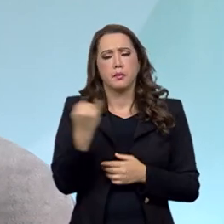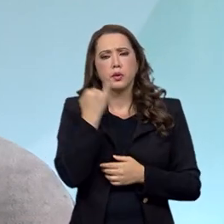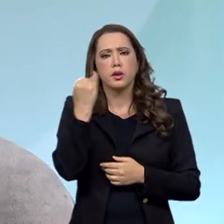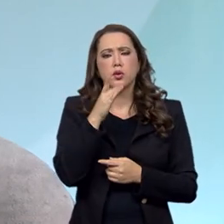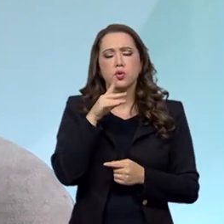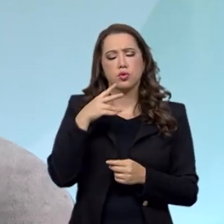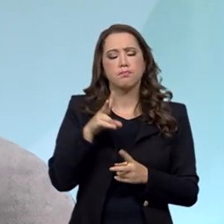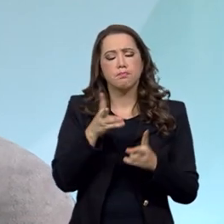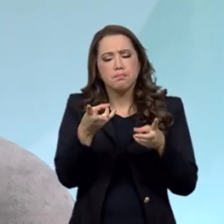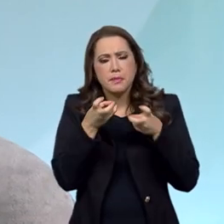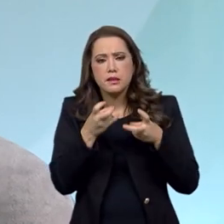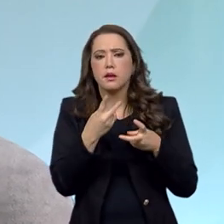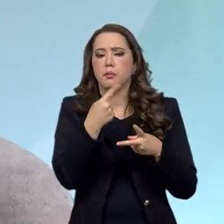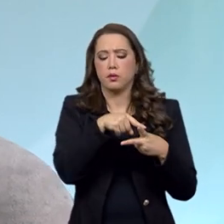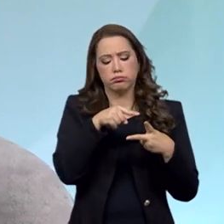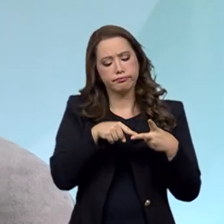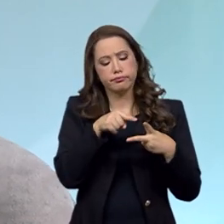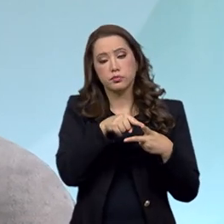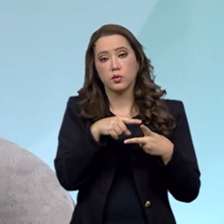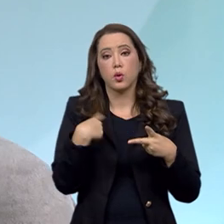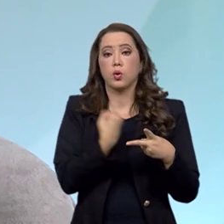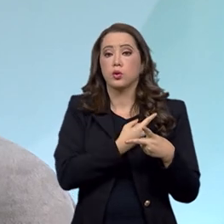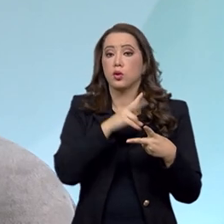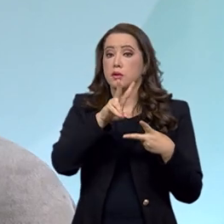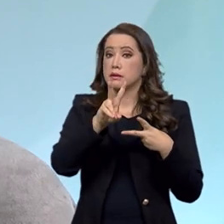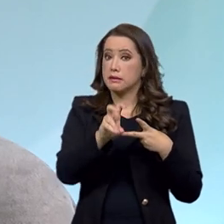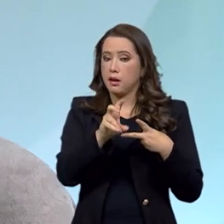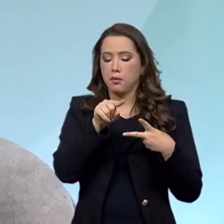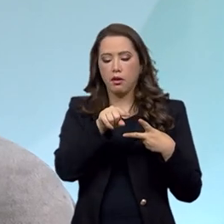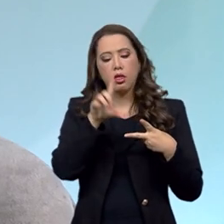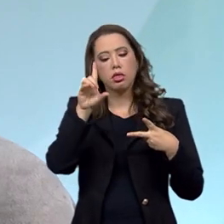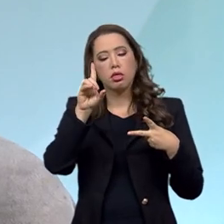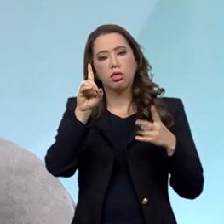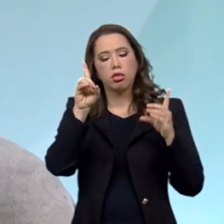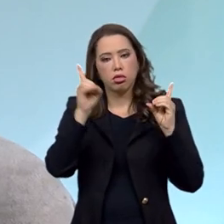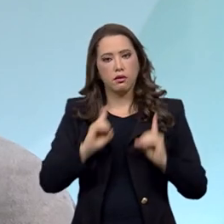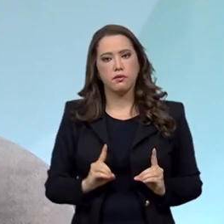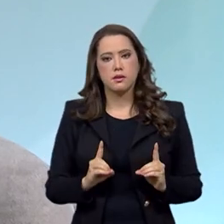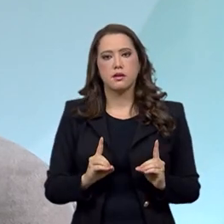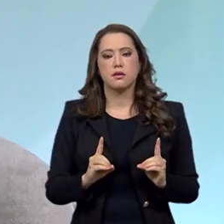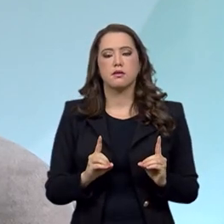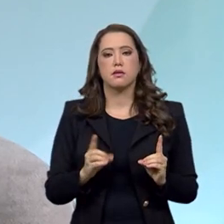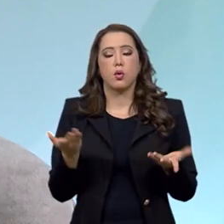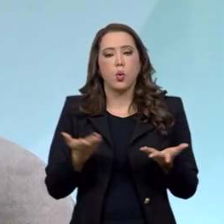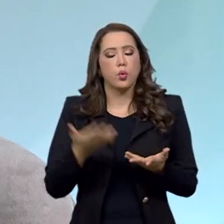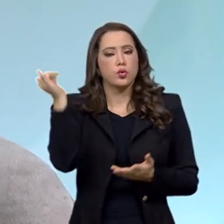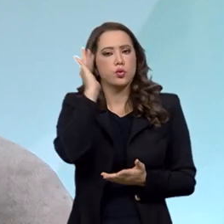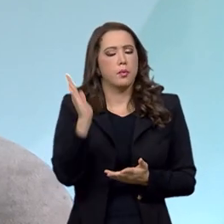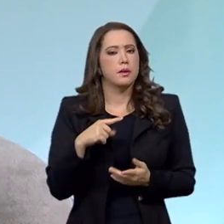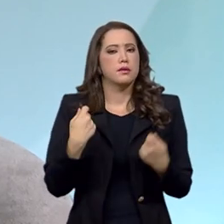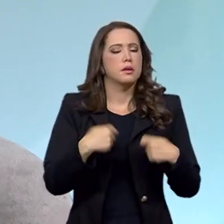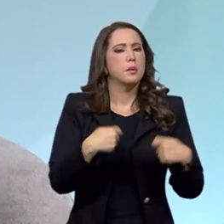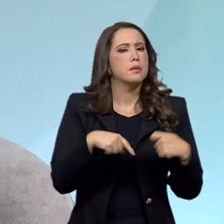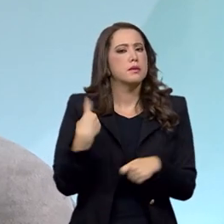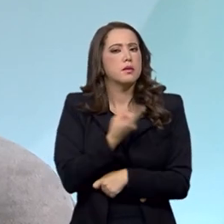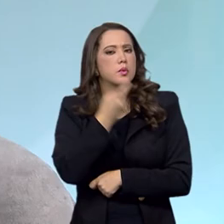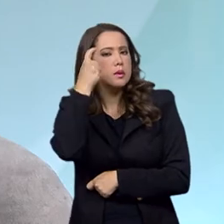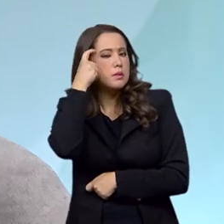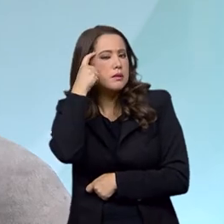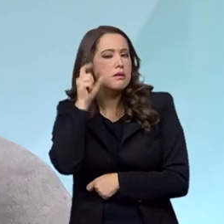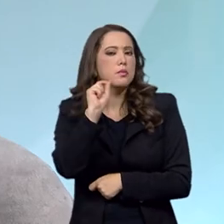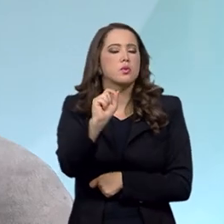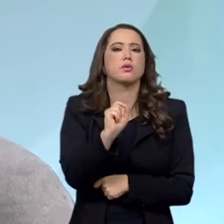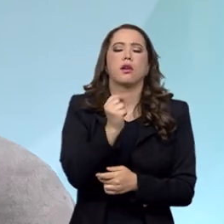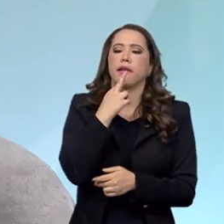Quando nós falamos de deficiência no Brasil, nós temos que pensar que as soluções para a deficiência